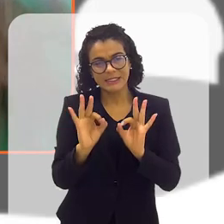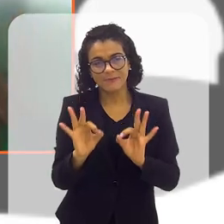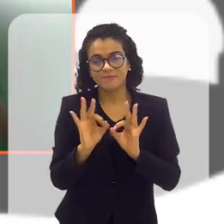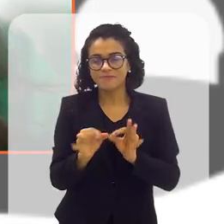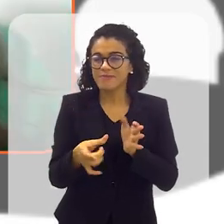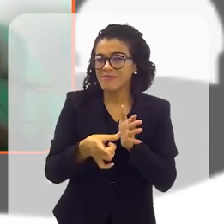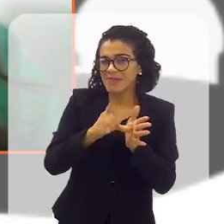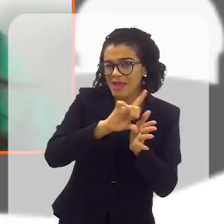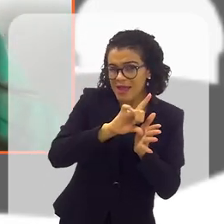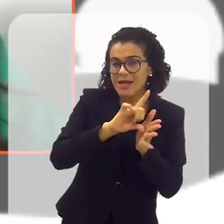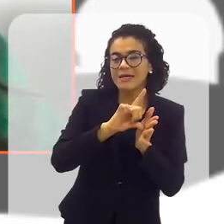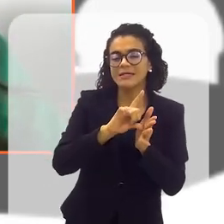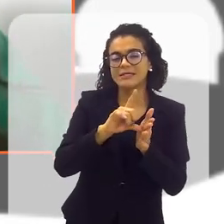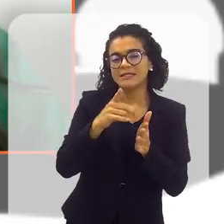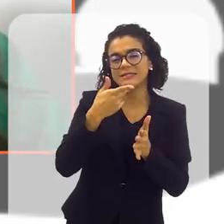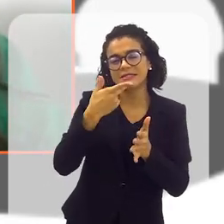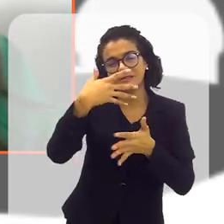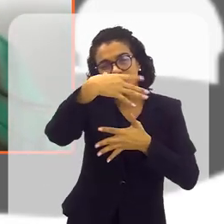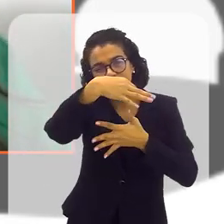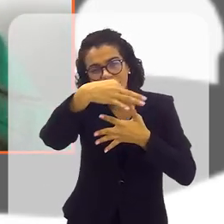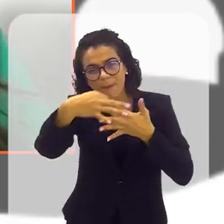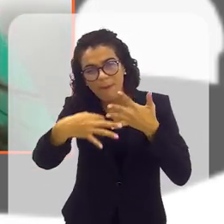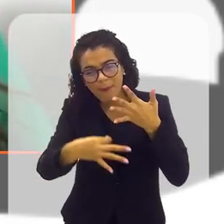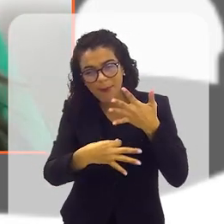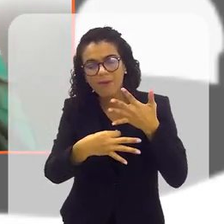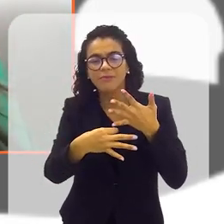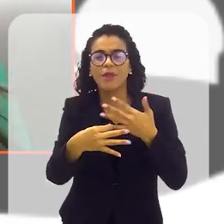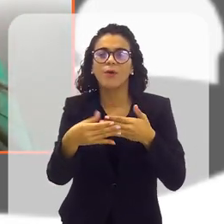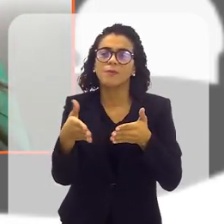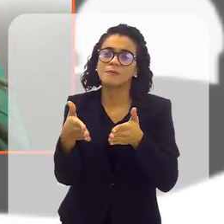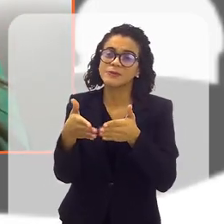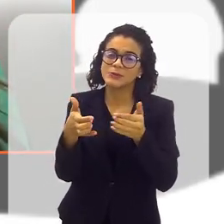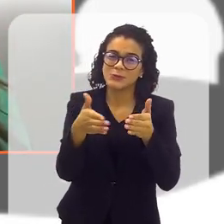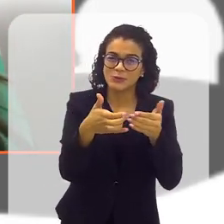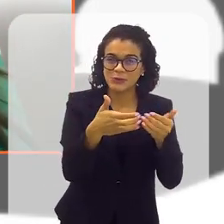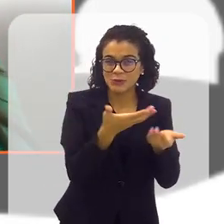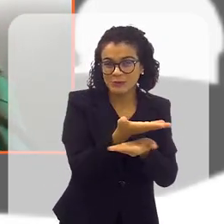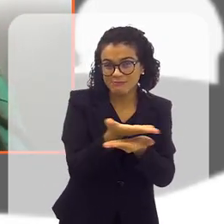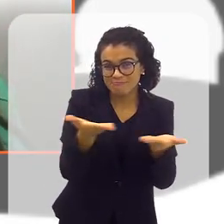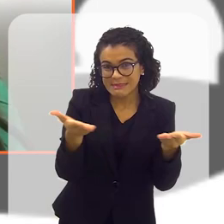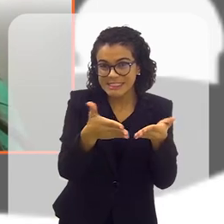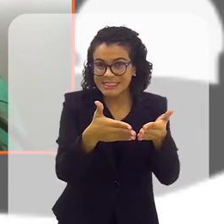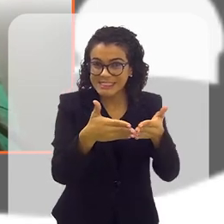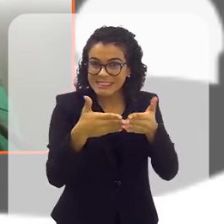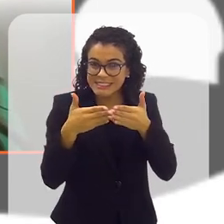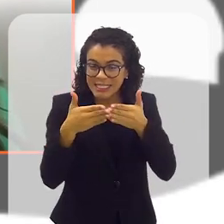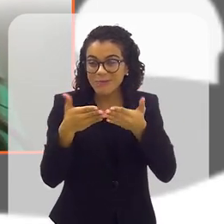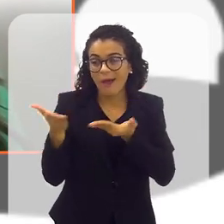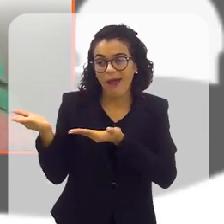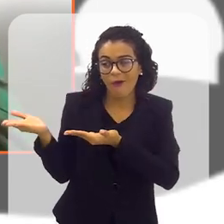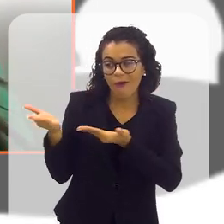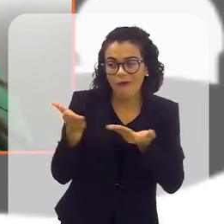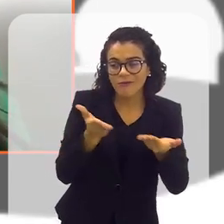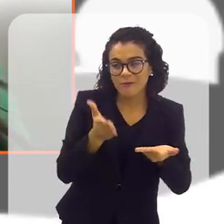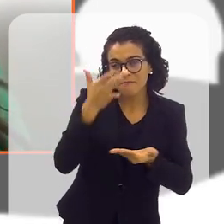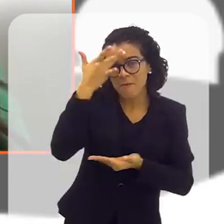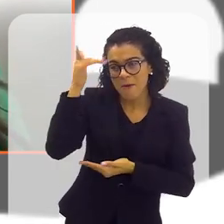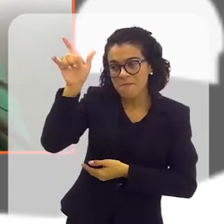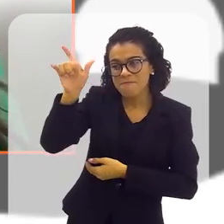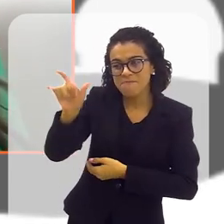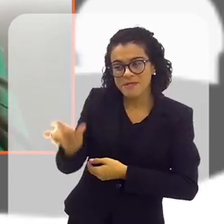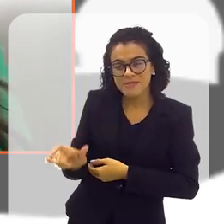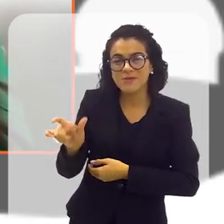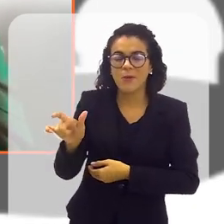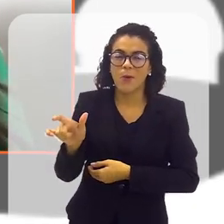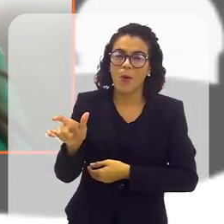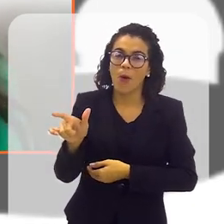Eu vou, antes de falar um pouquinho mais sobre isso, inclusive até quero pedir aqui a sua licença para chamar uma pessoa